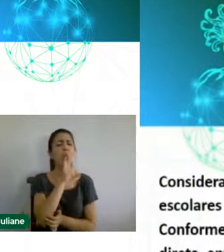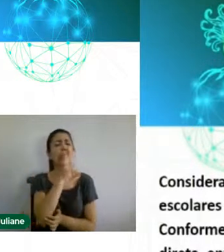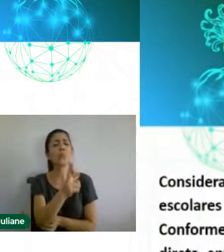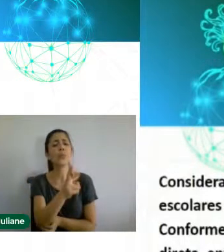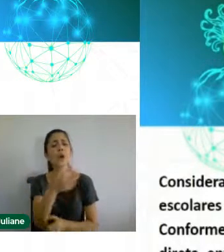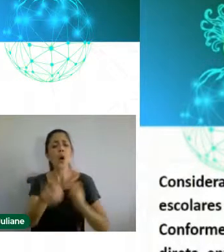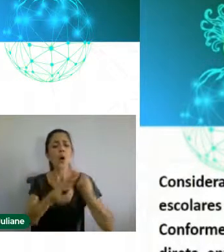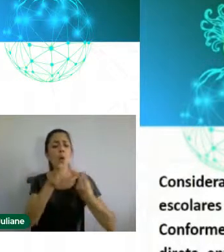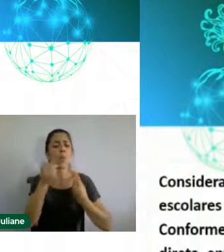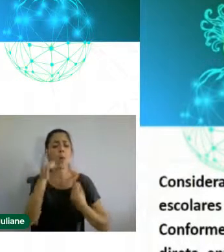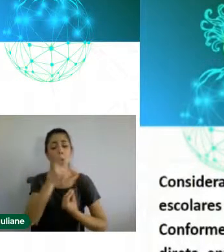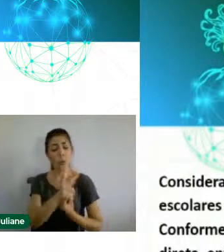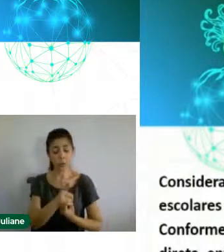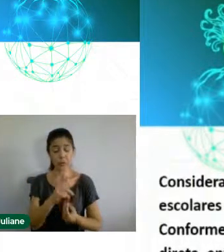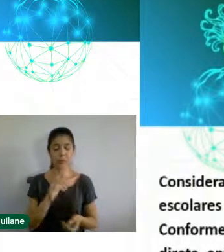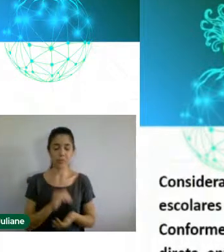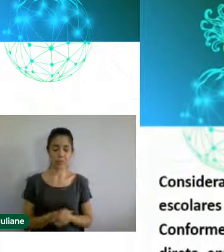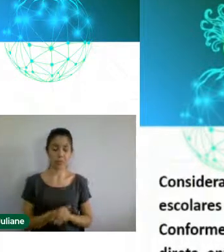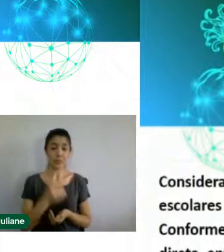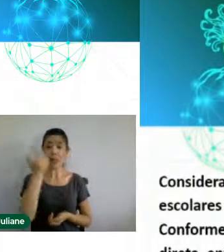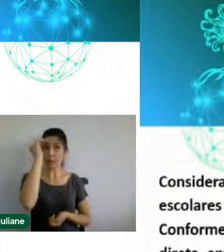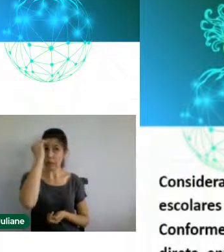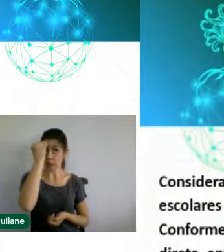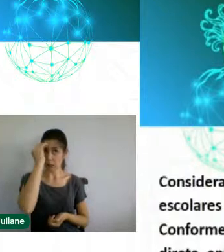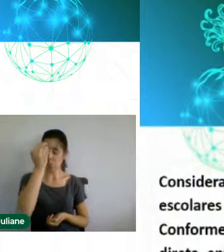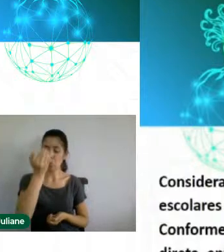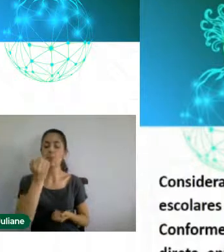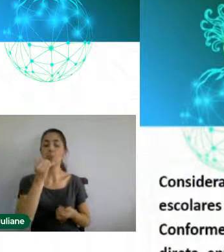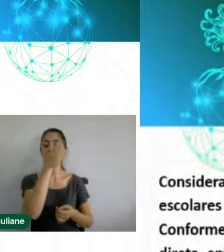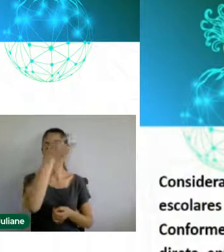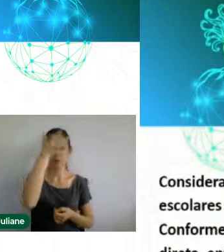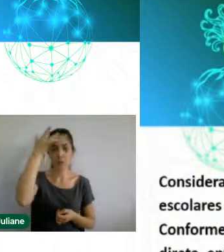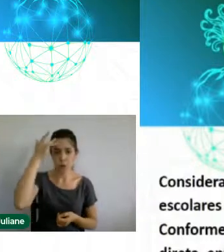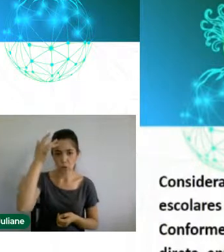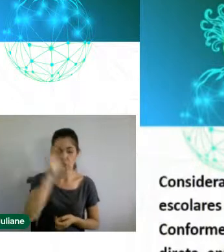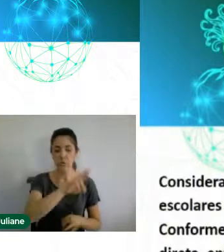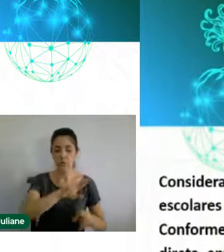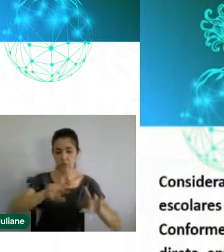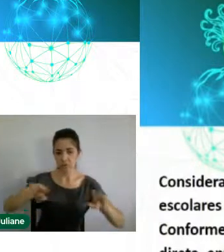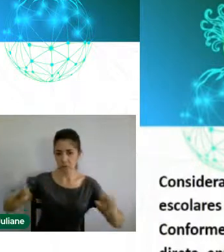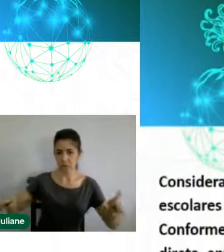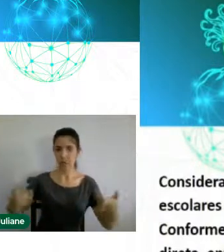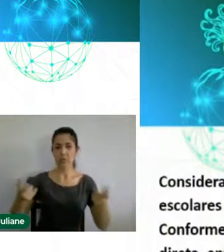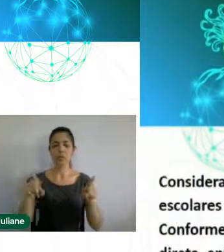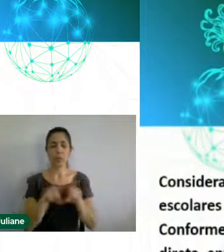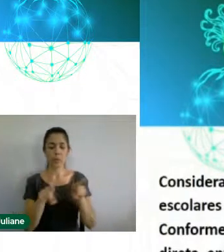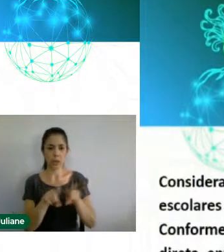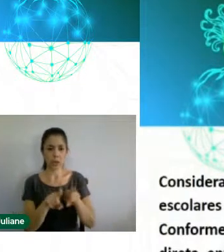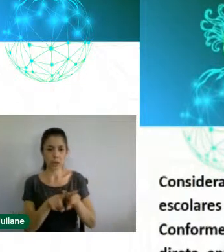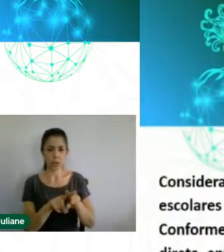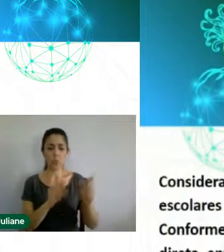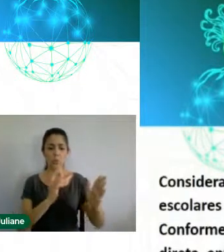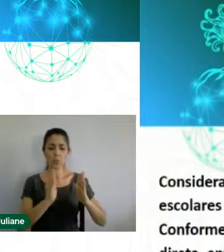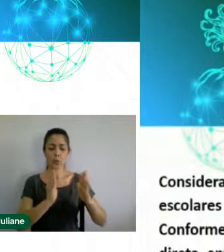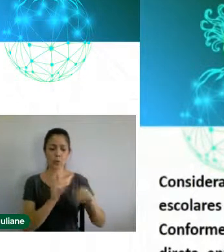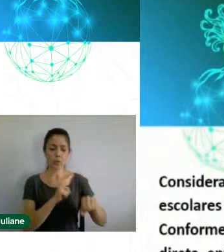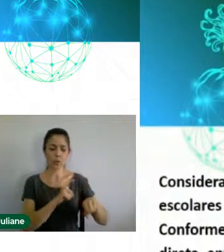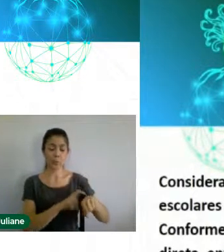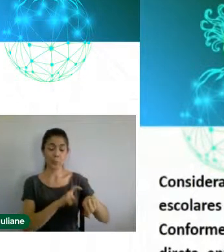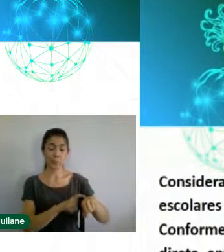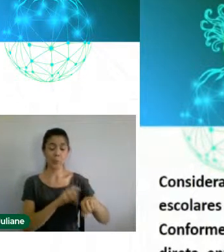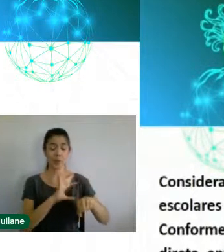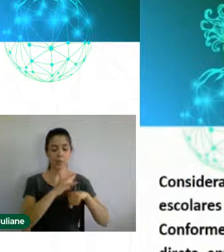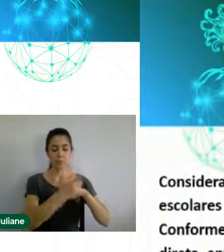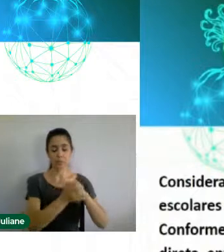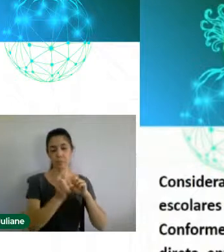a diversidade dos participantes, o momento pandêmico que limita as ações escolares e a ausência da educação